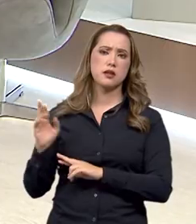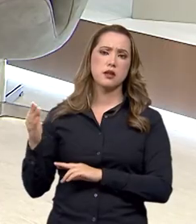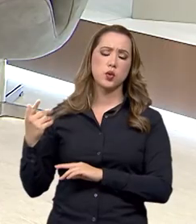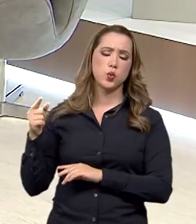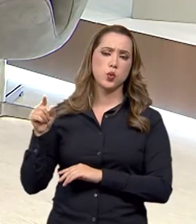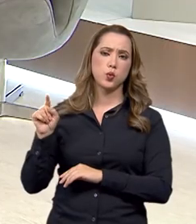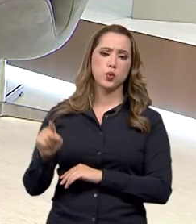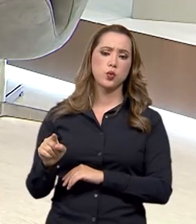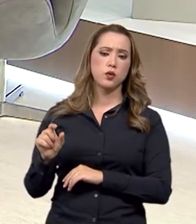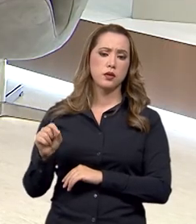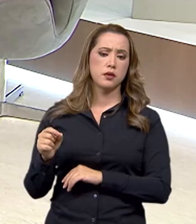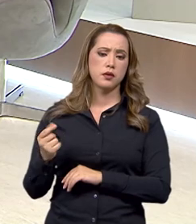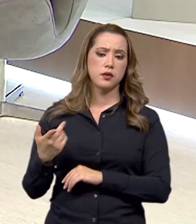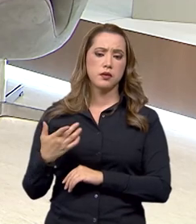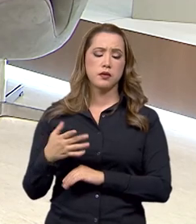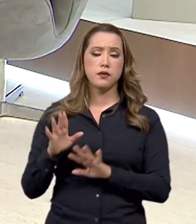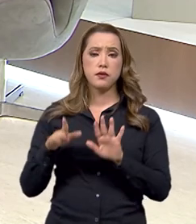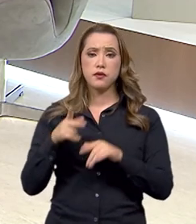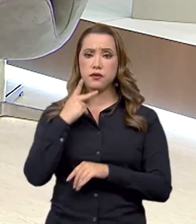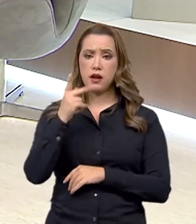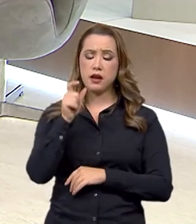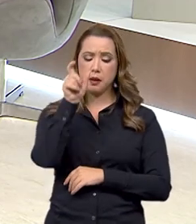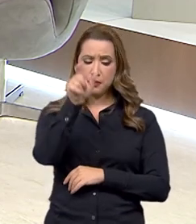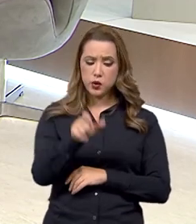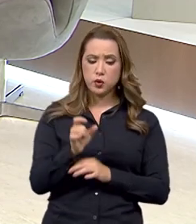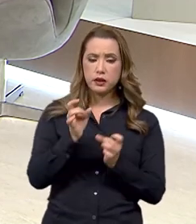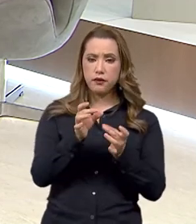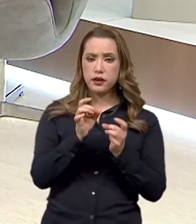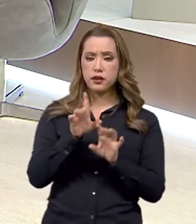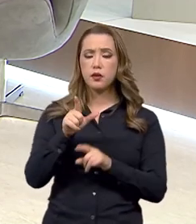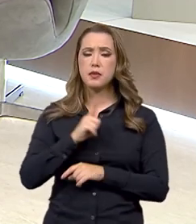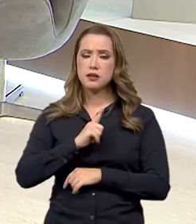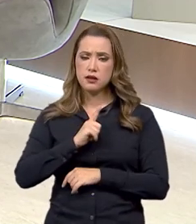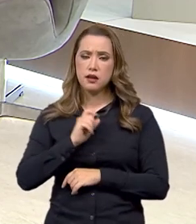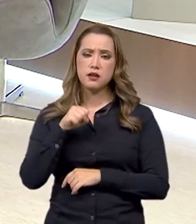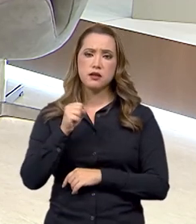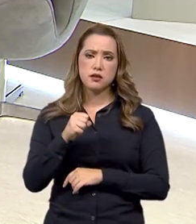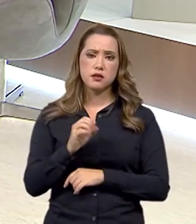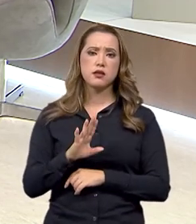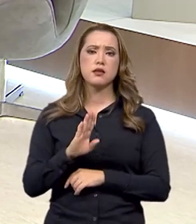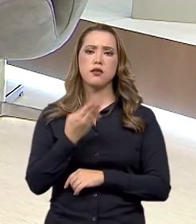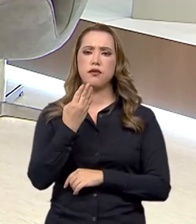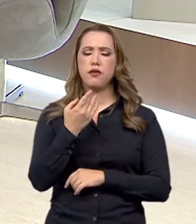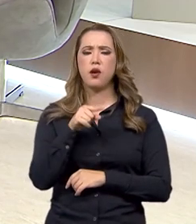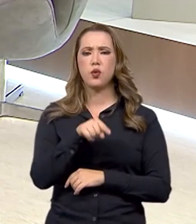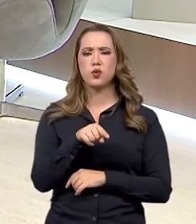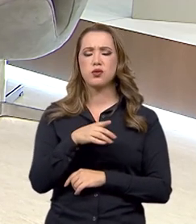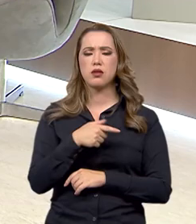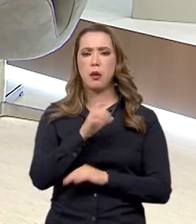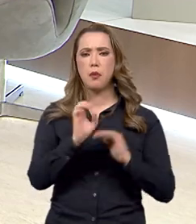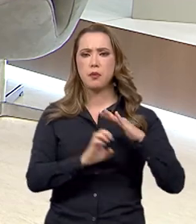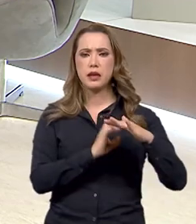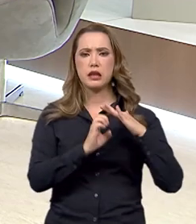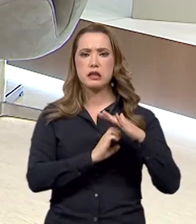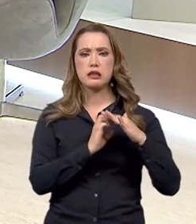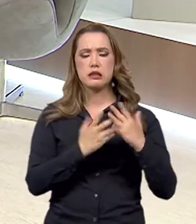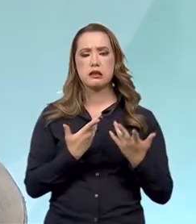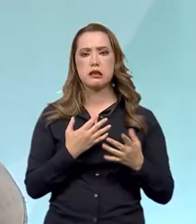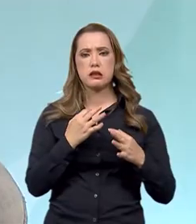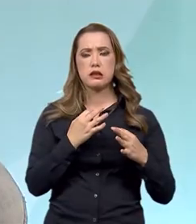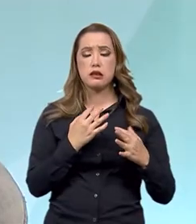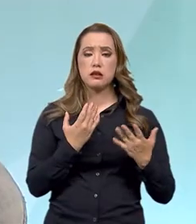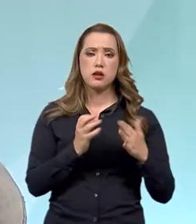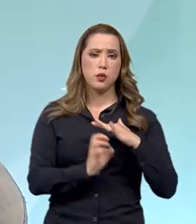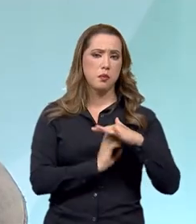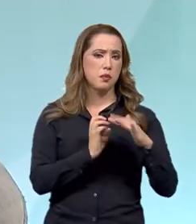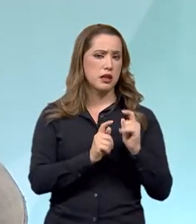dizem que a pessoa física, mas na verdade há aí uma fraude dizendo que na verdade é uma pessoa jurídica,